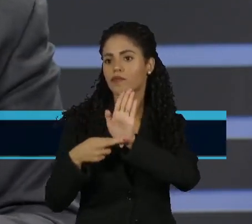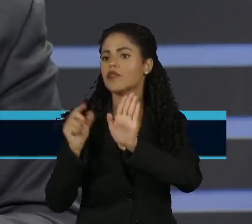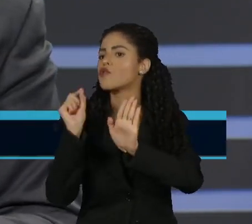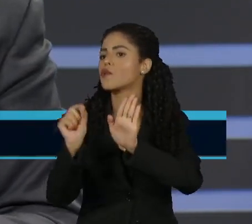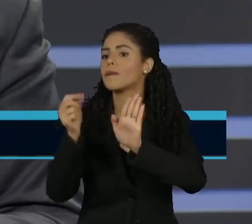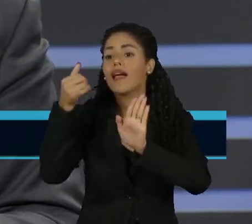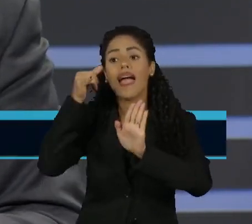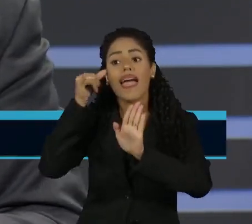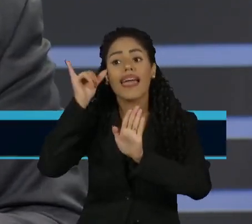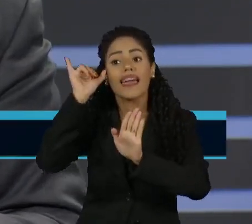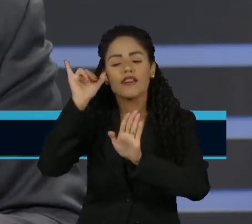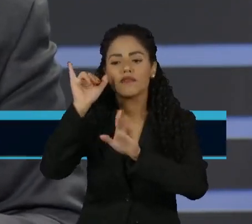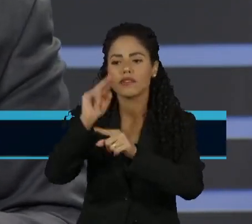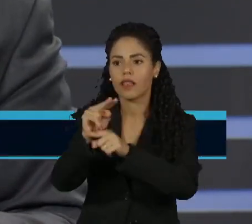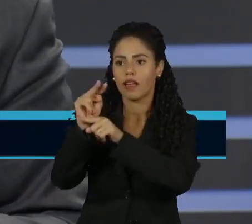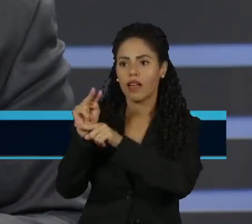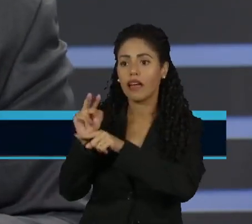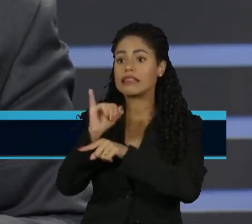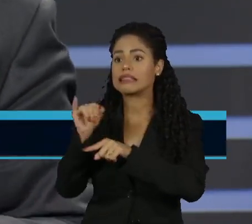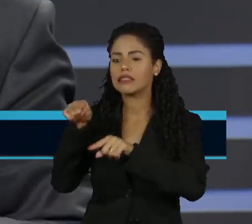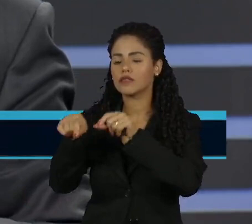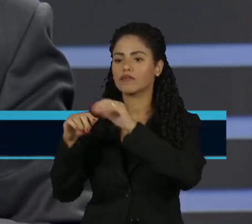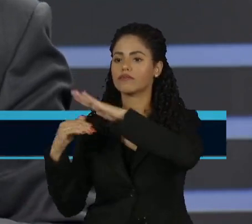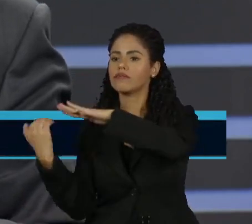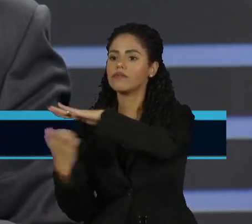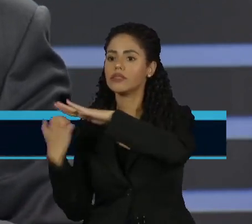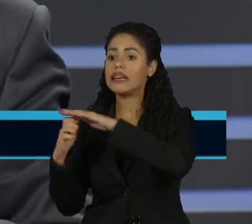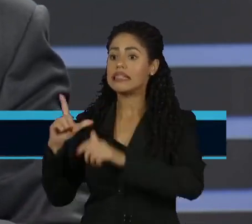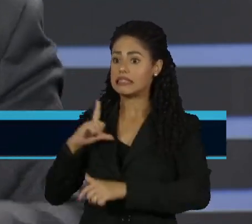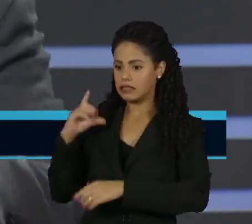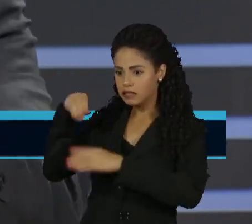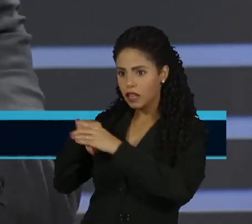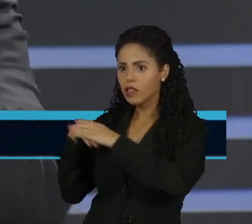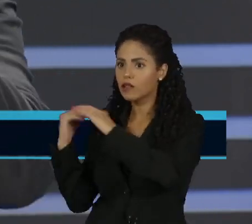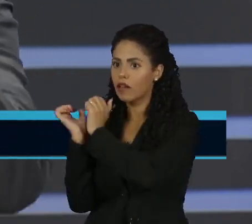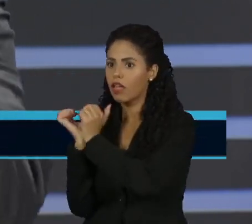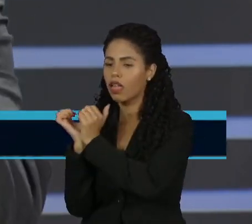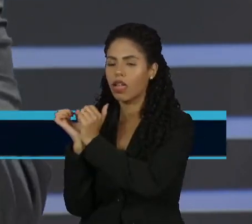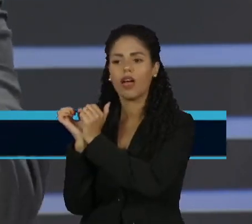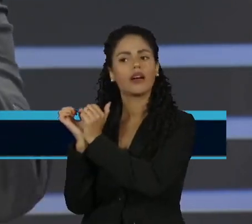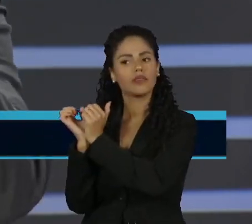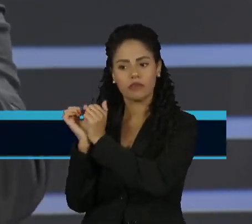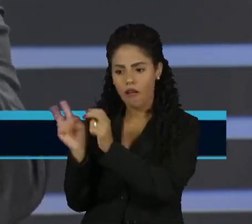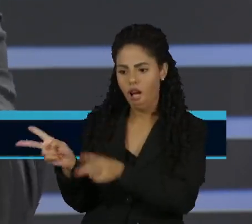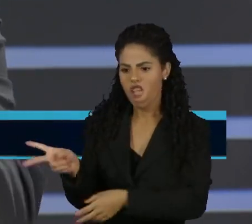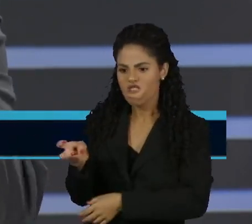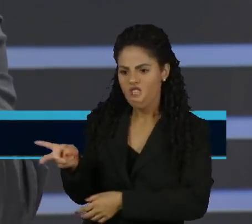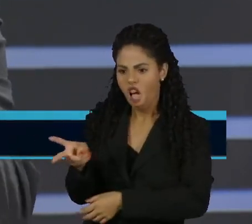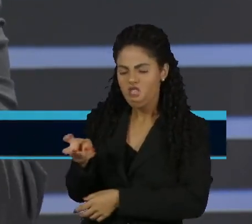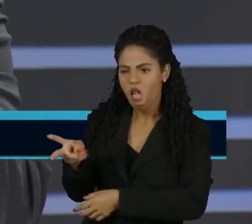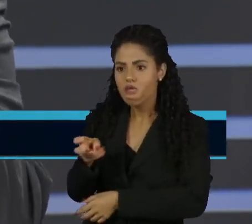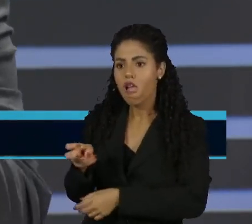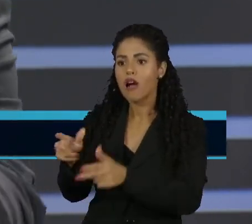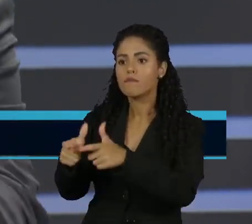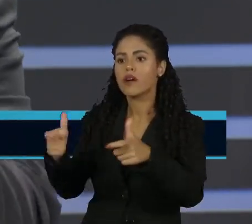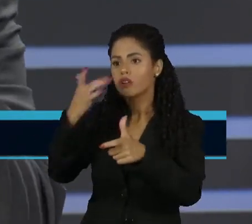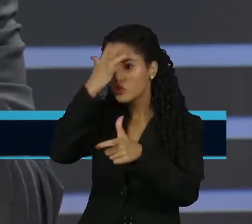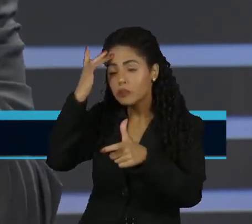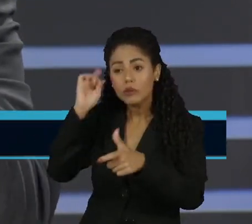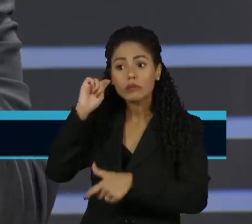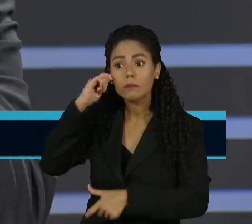financiamento de empresas flagradas hoje com trabalho escravo contemporâneo, que continua explorando uma maioria de pessoas